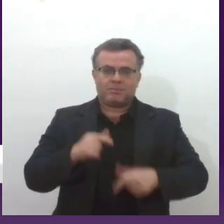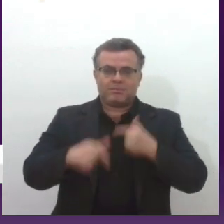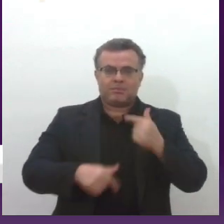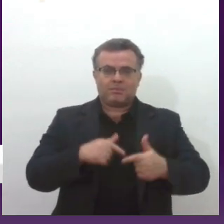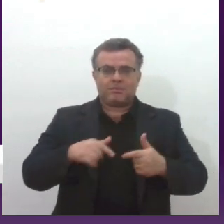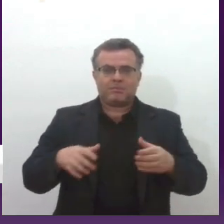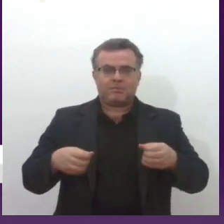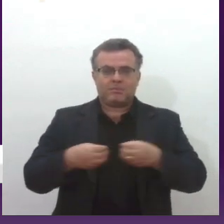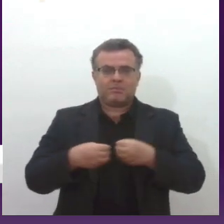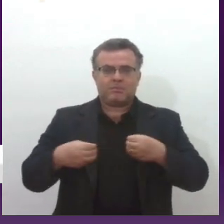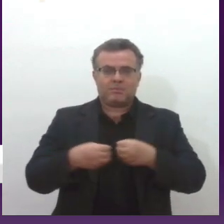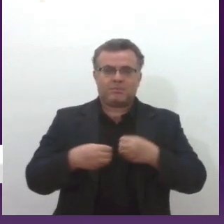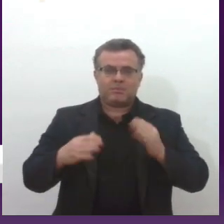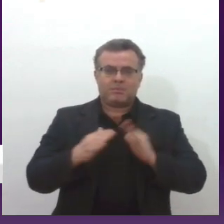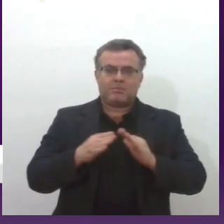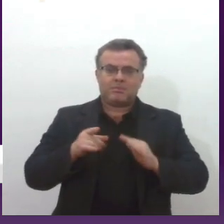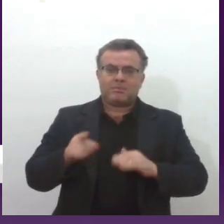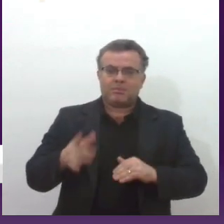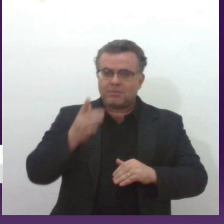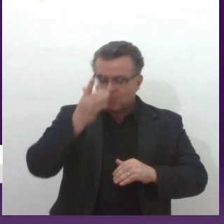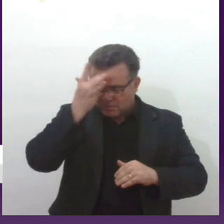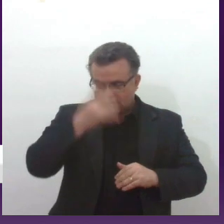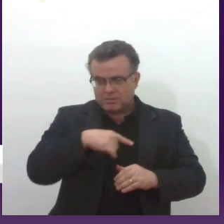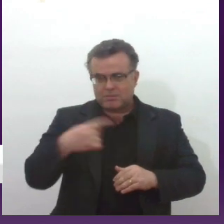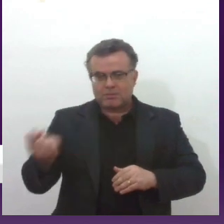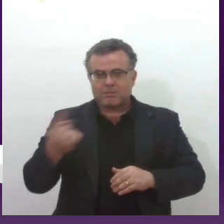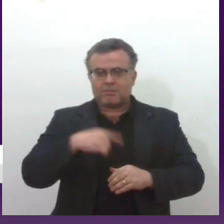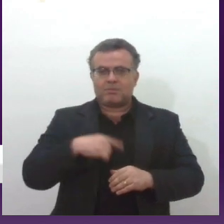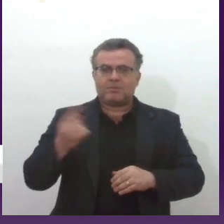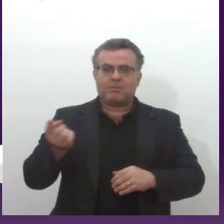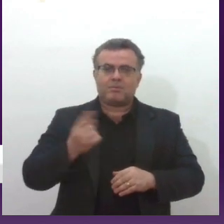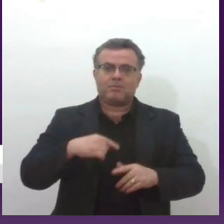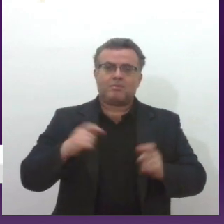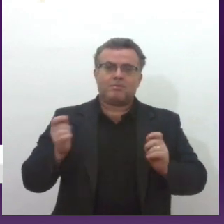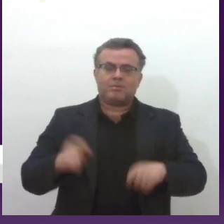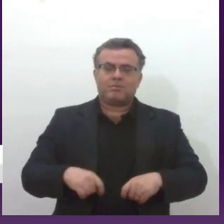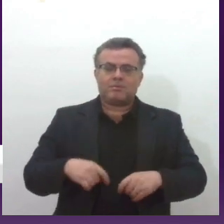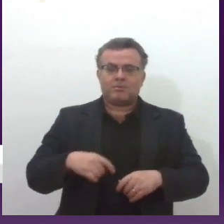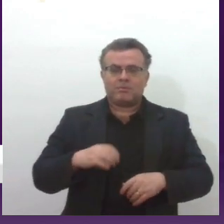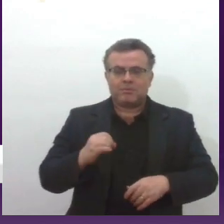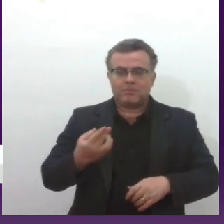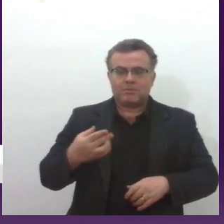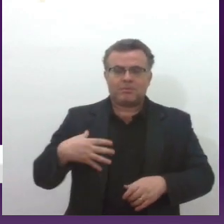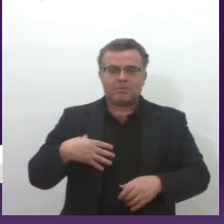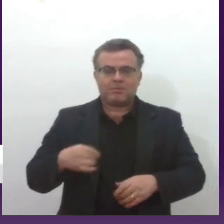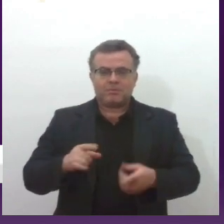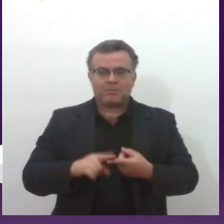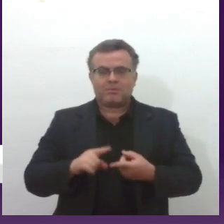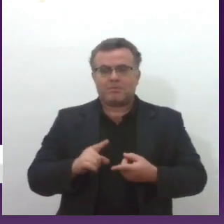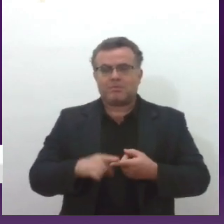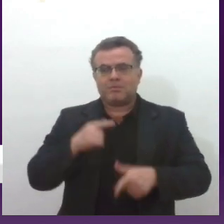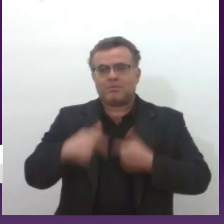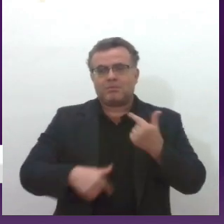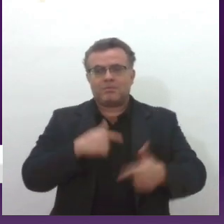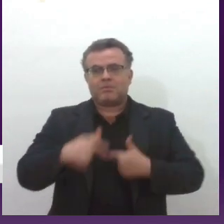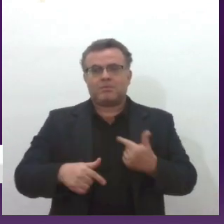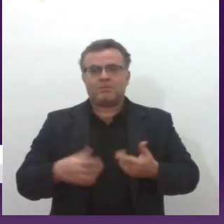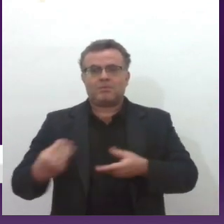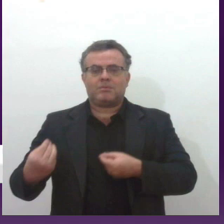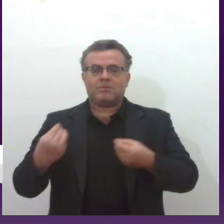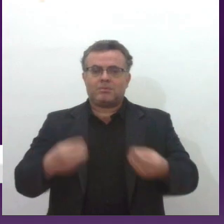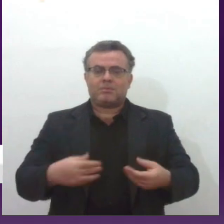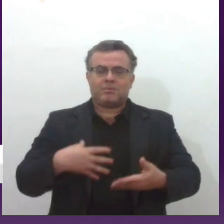mais próximo à sua residência para facilitar o deslocamento para a sua casa para amamentar, ou do filho chegar até onde ele está no trabalho para amamentar,